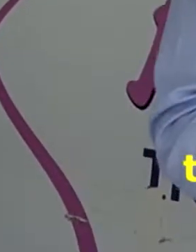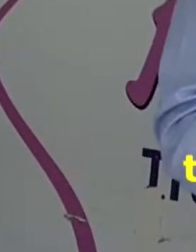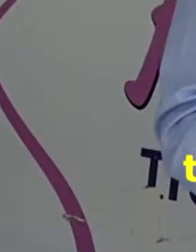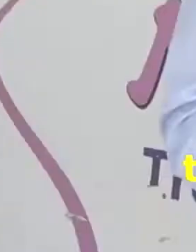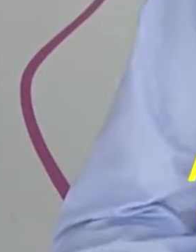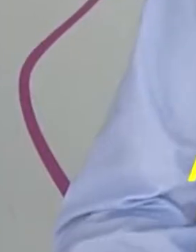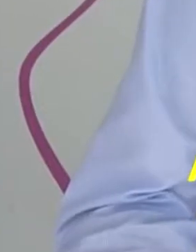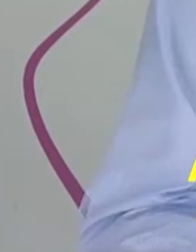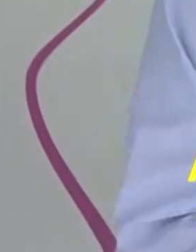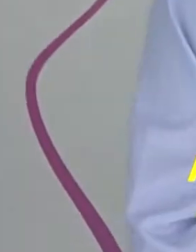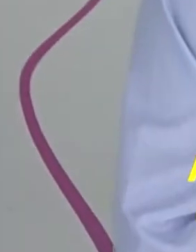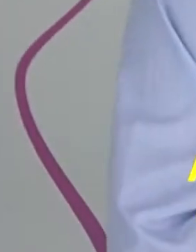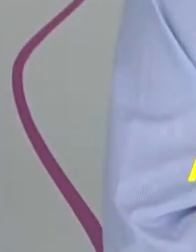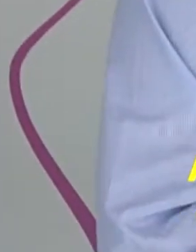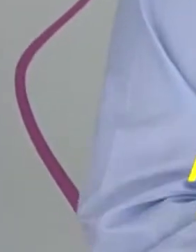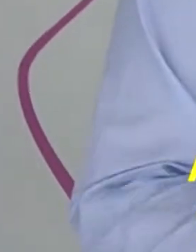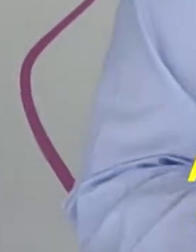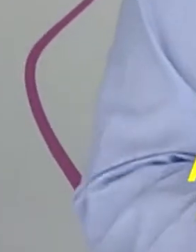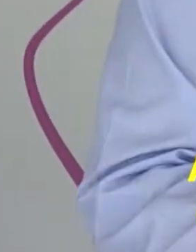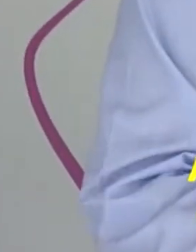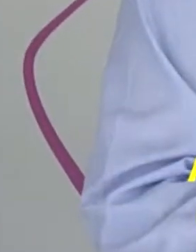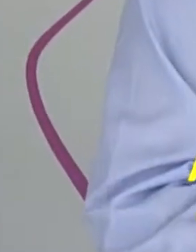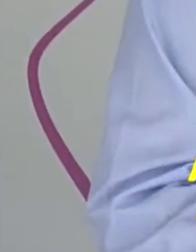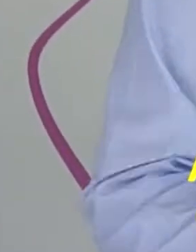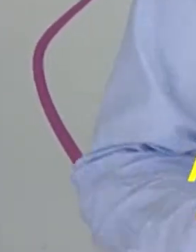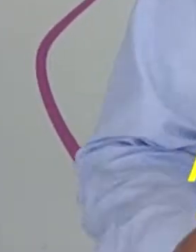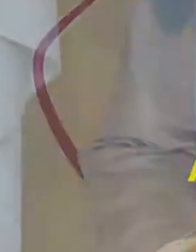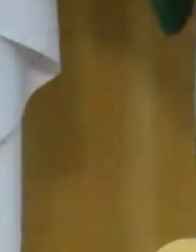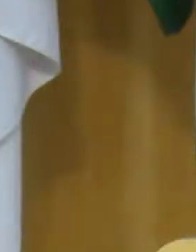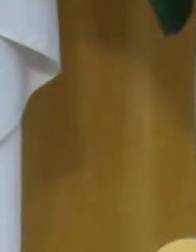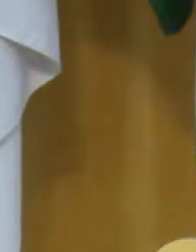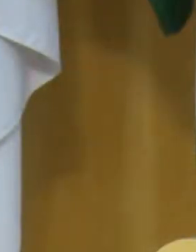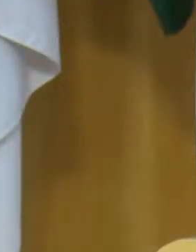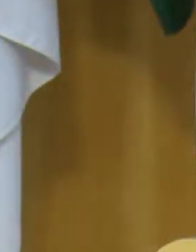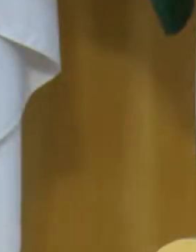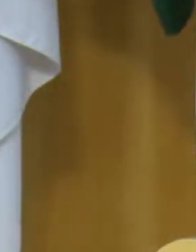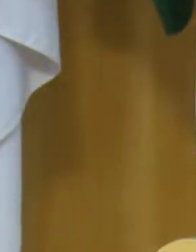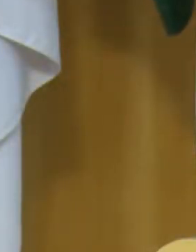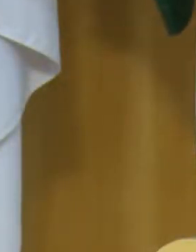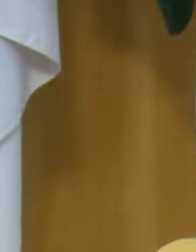câncer de mama. A carreta estará aqui no Jacareí, do dia 6 de março até o dia 22.